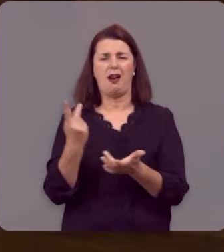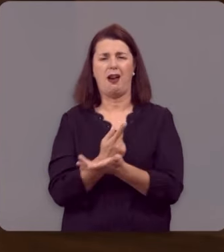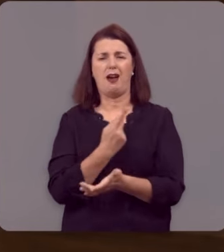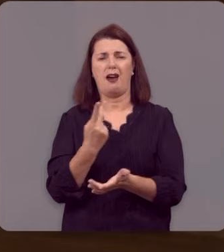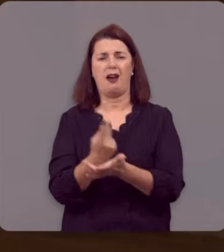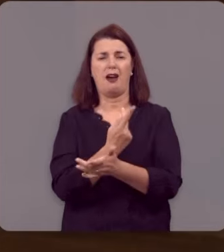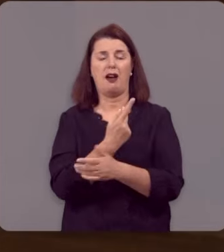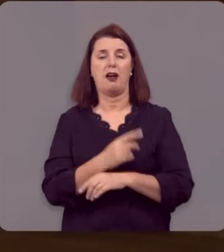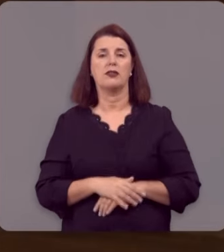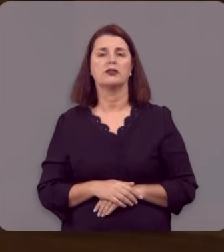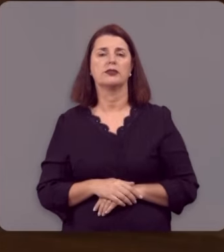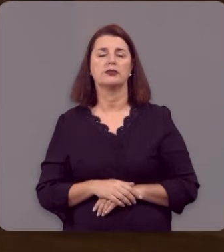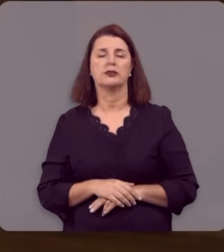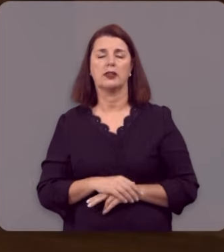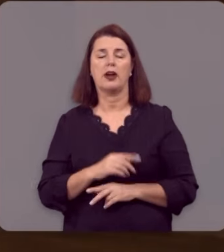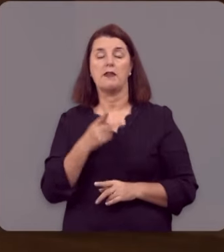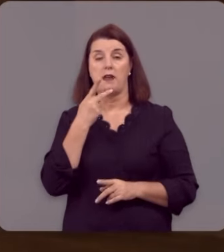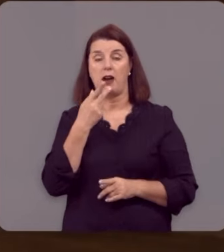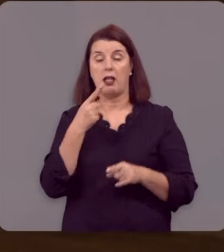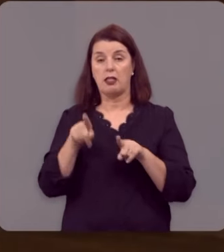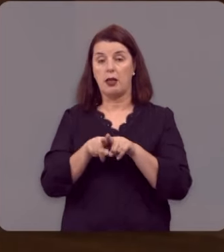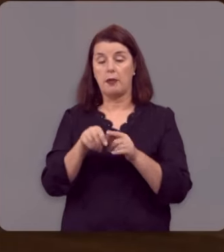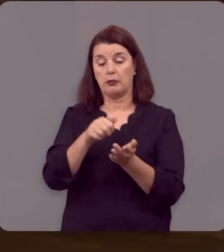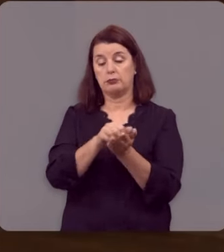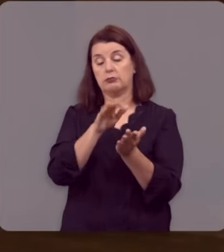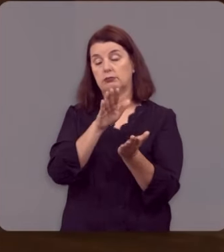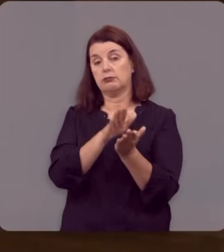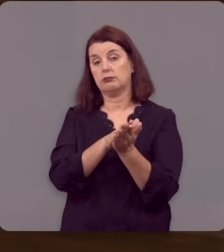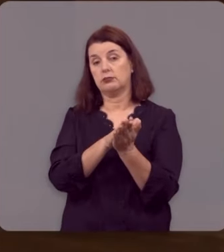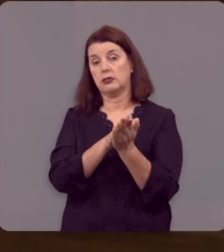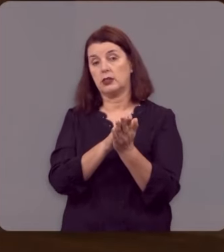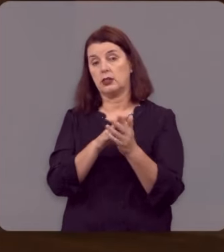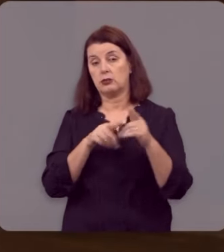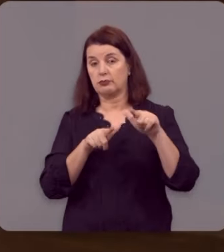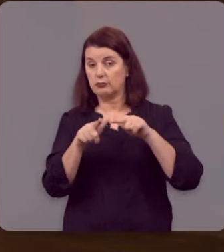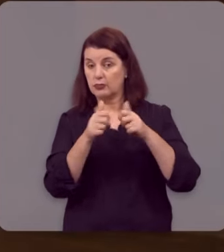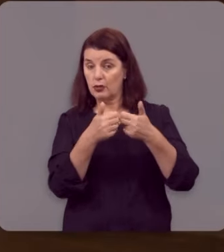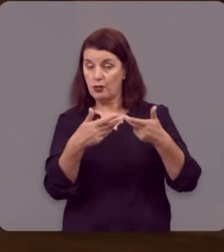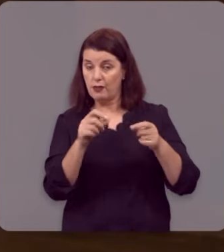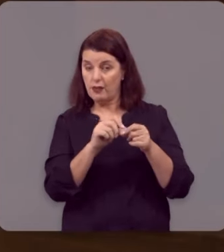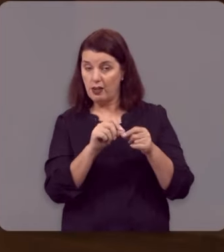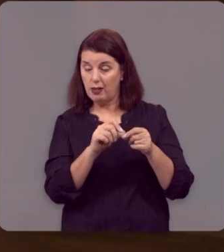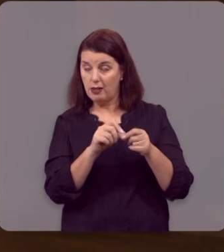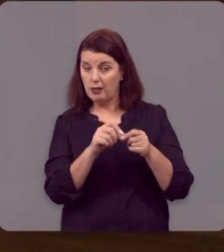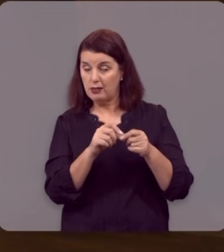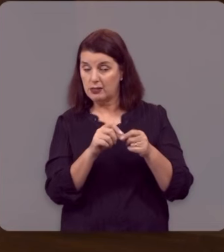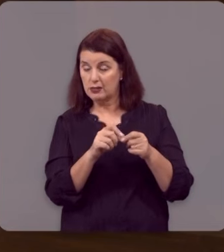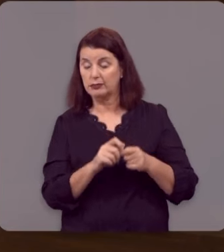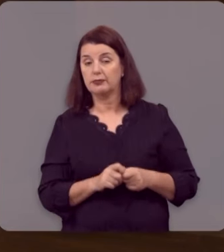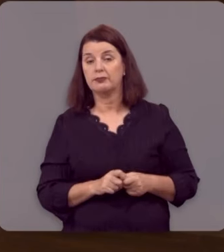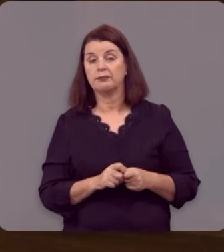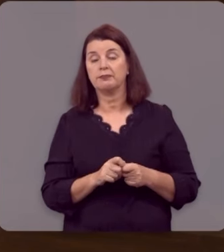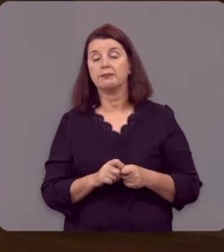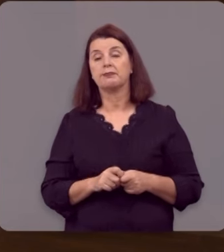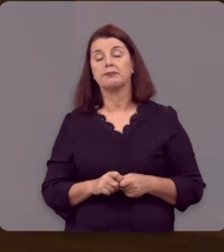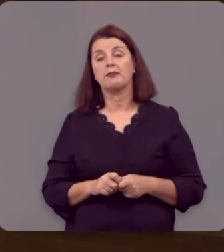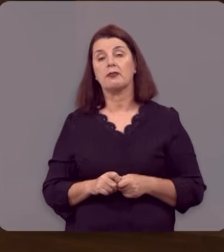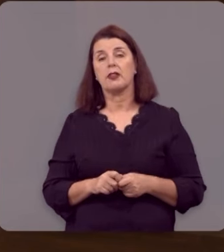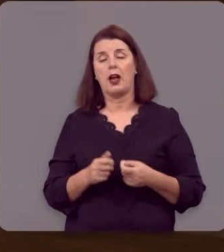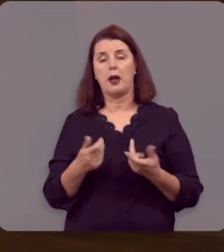que proferimos. Vamos dar conta no dia do juízo pelas nossas obras. Aquilo que fizemos,